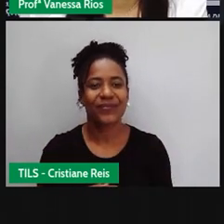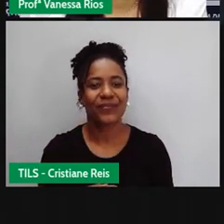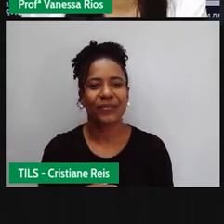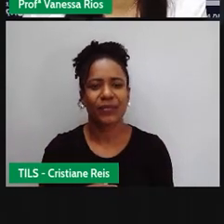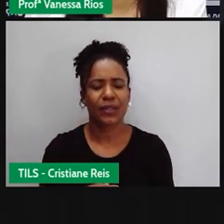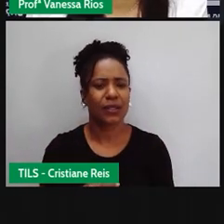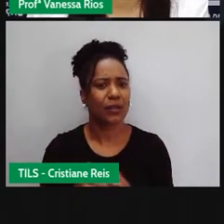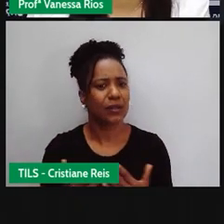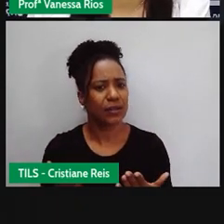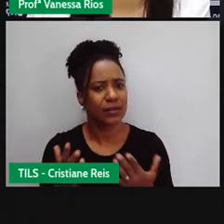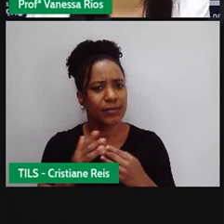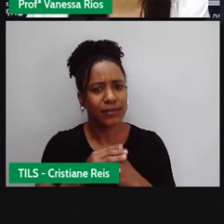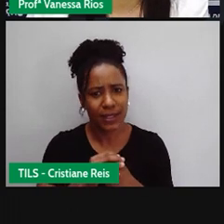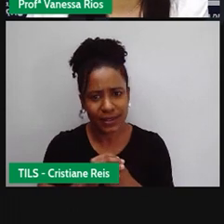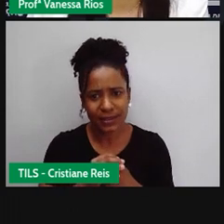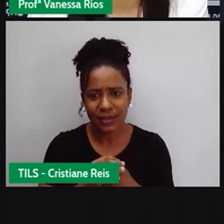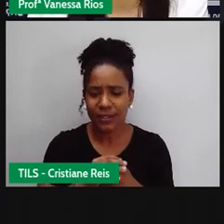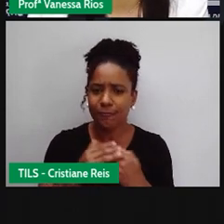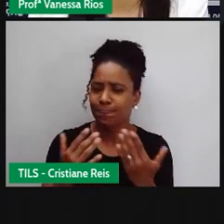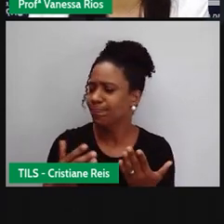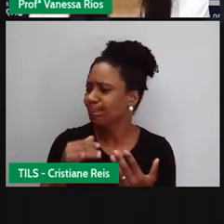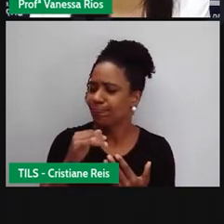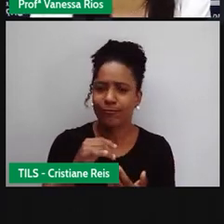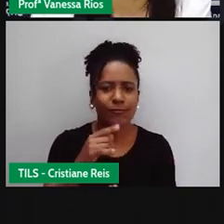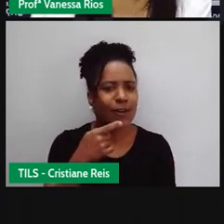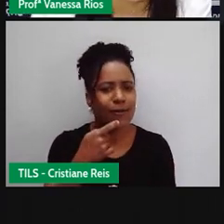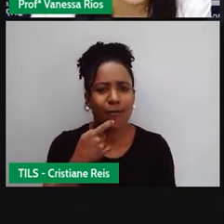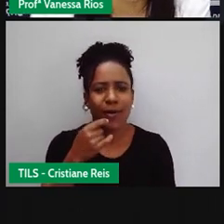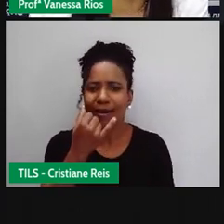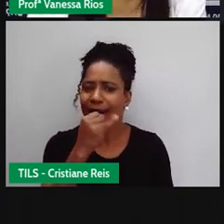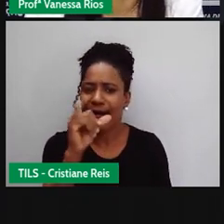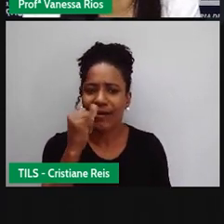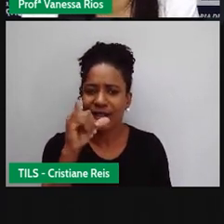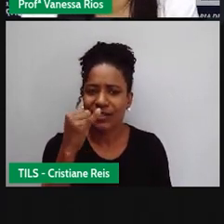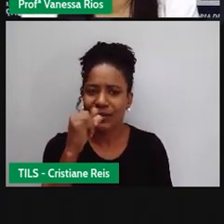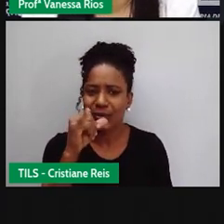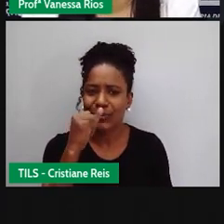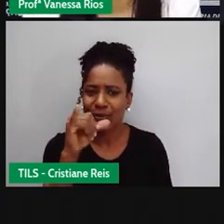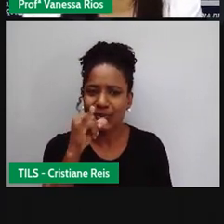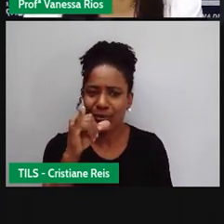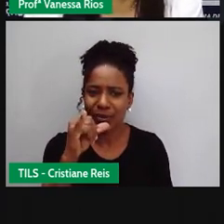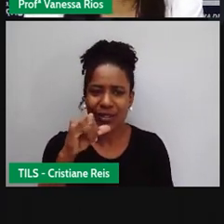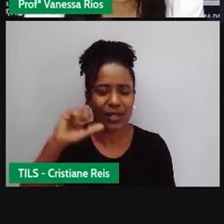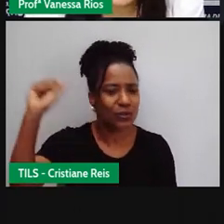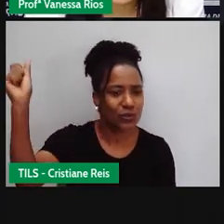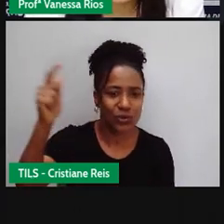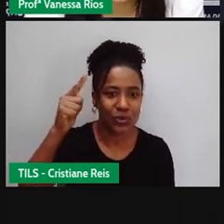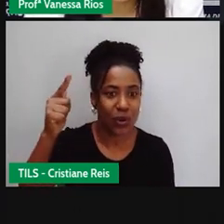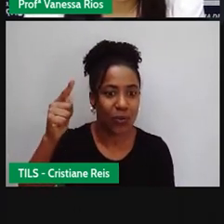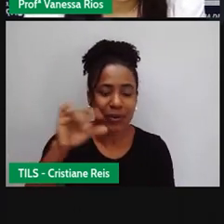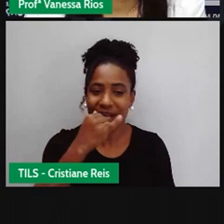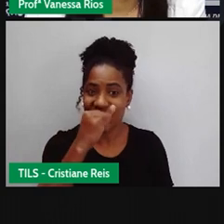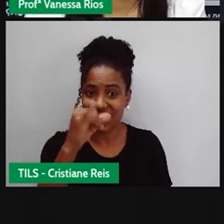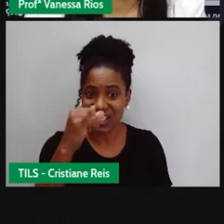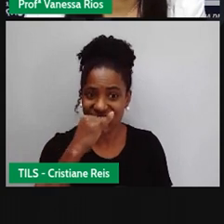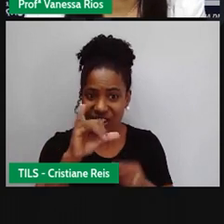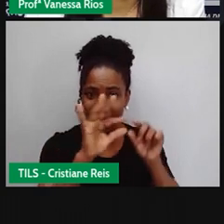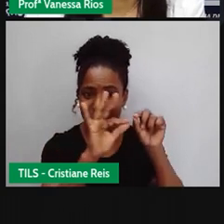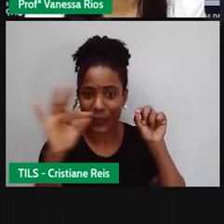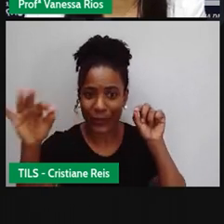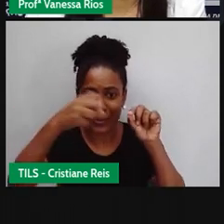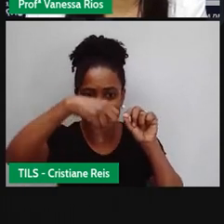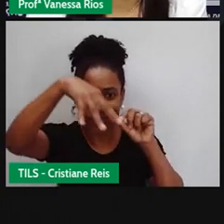Mas aí, quando a gente fala em energia, a Pró falou em energia solar, falou também em energia elétrica, a gente